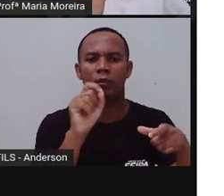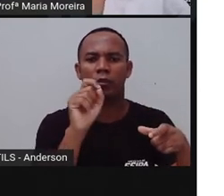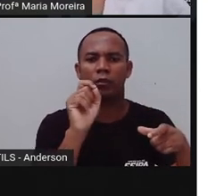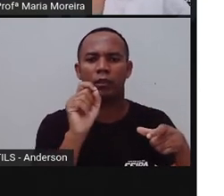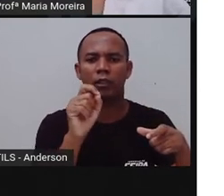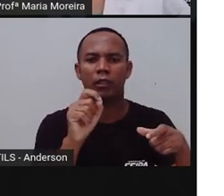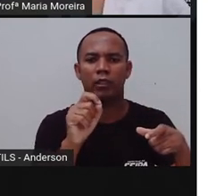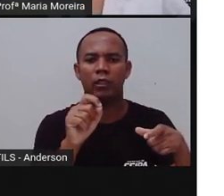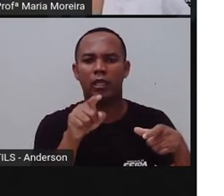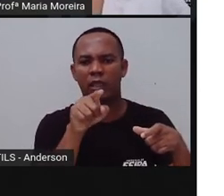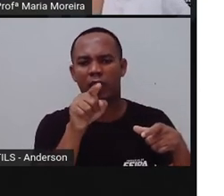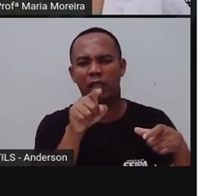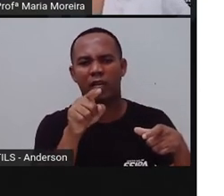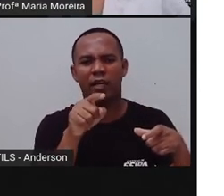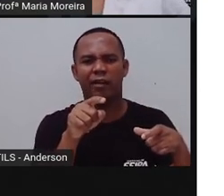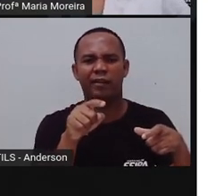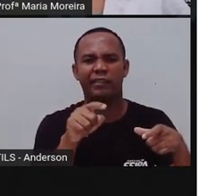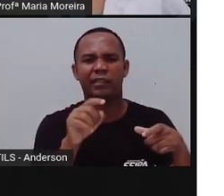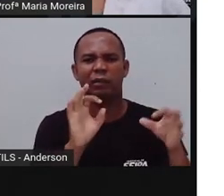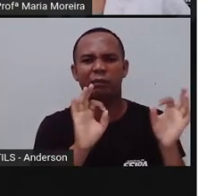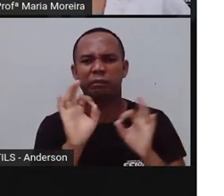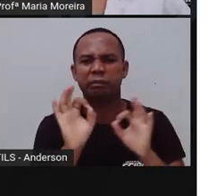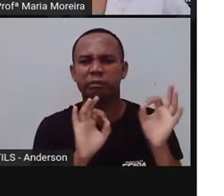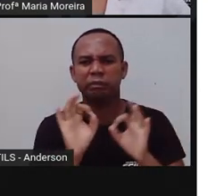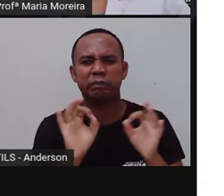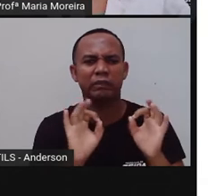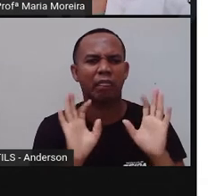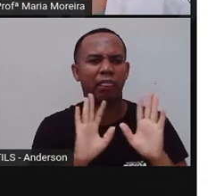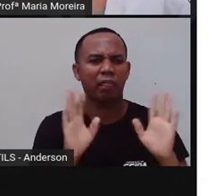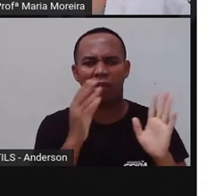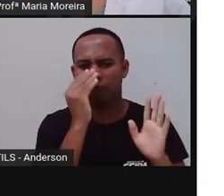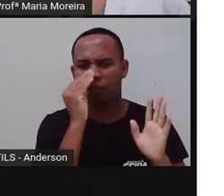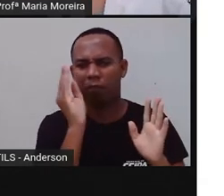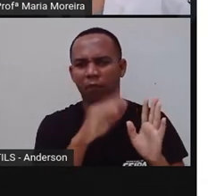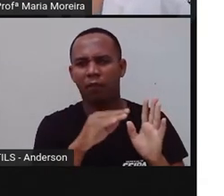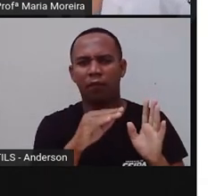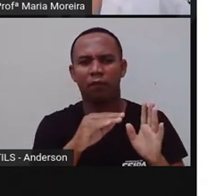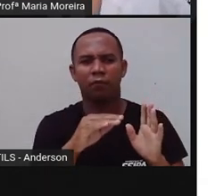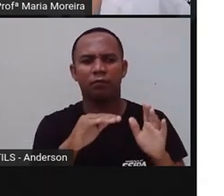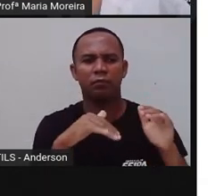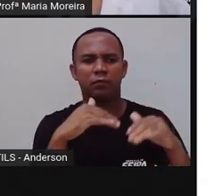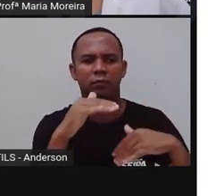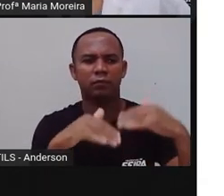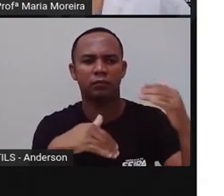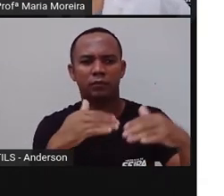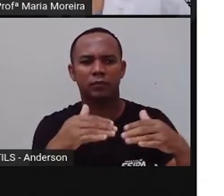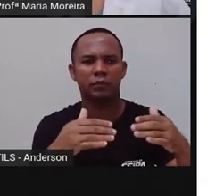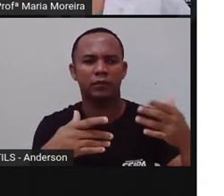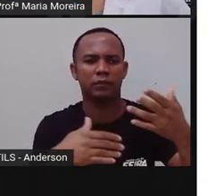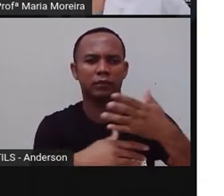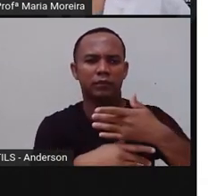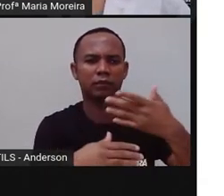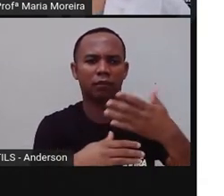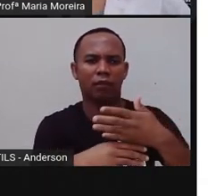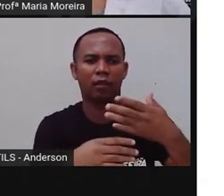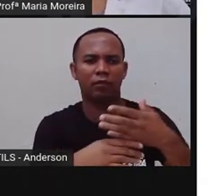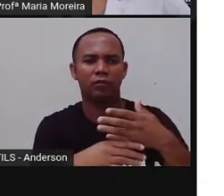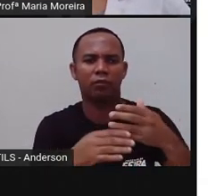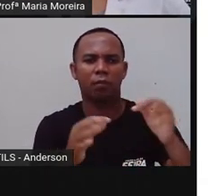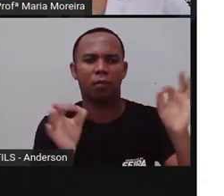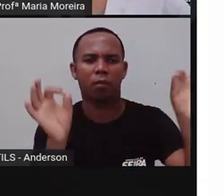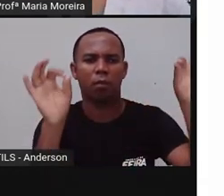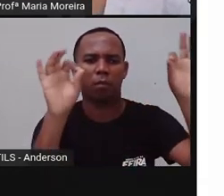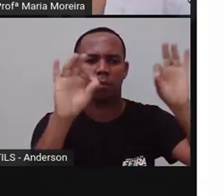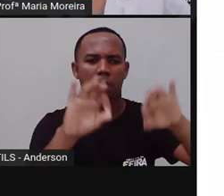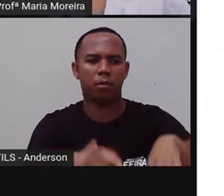inadequado, mal projetado ou privatizado, a cidade se torna cada vez mais desigual.